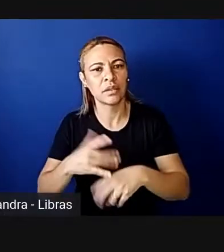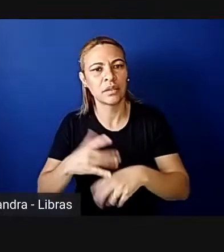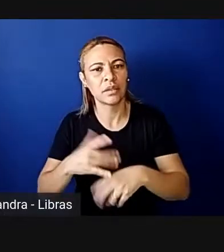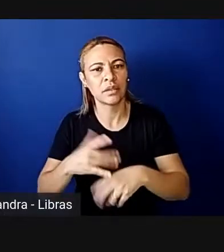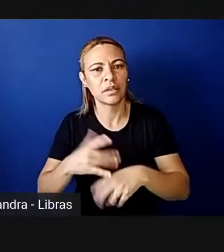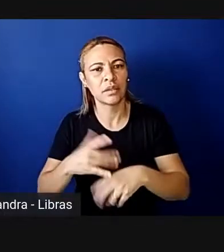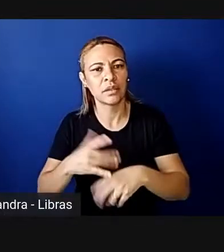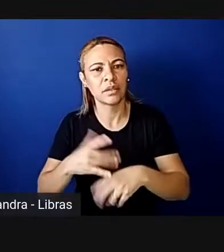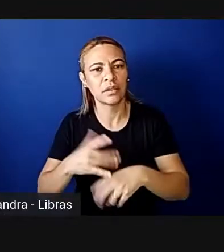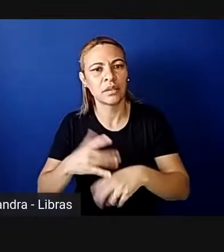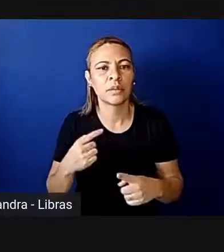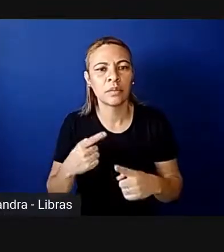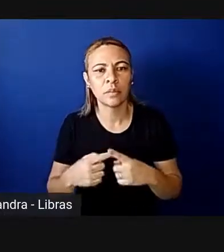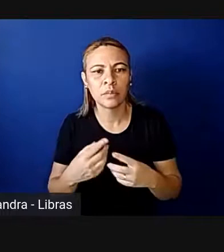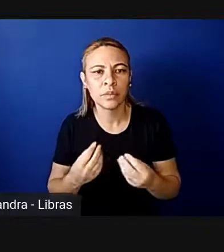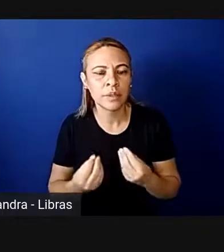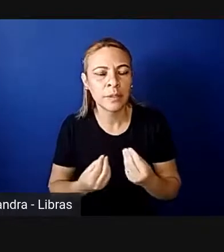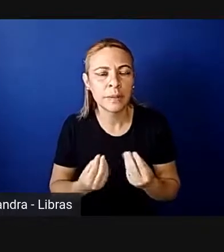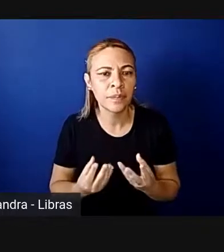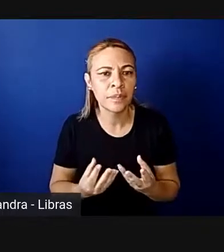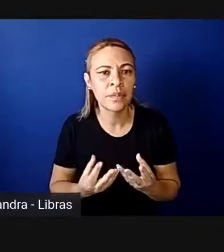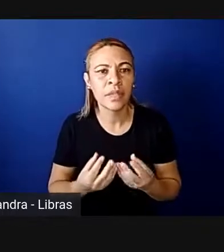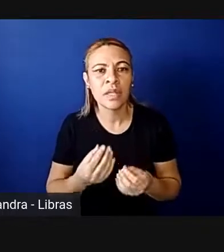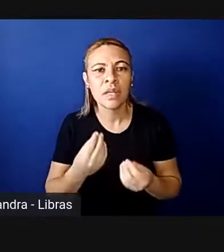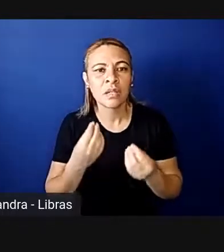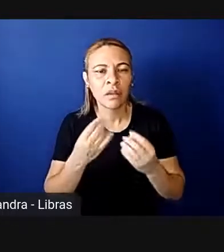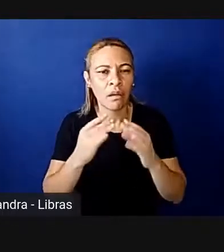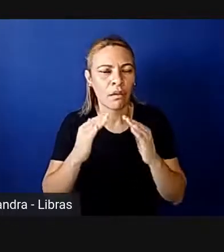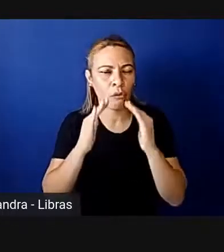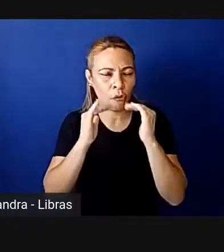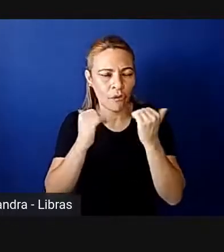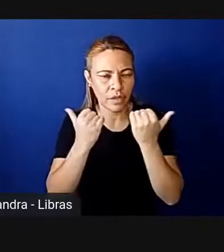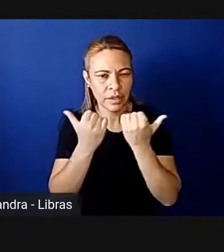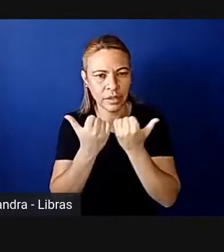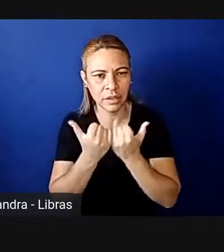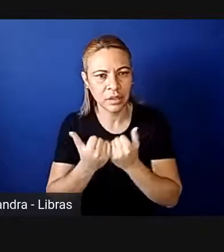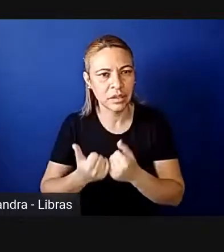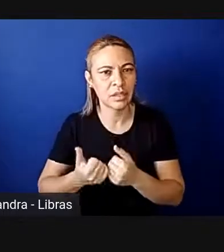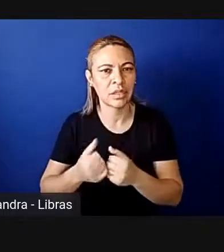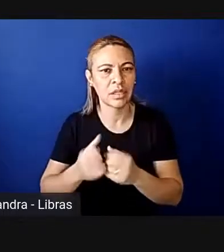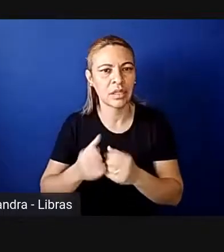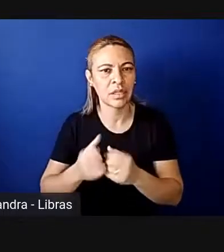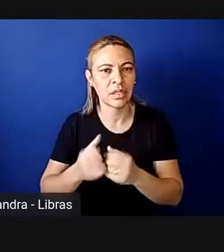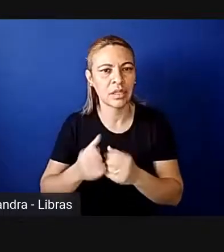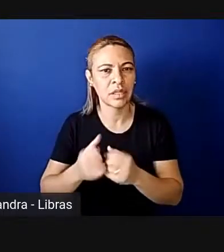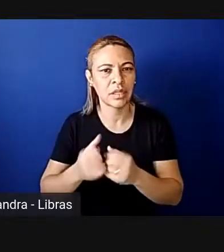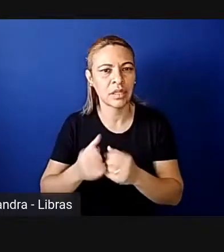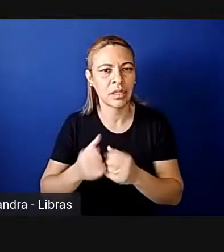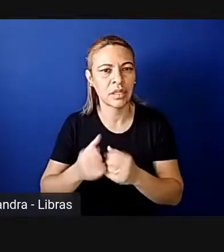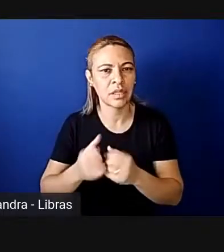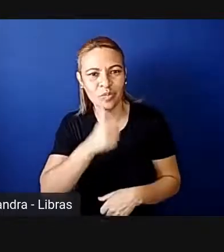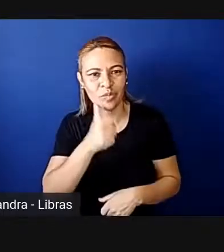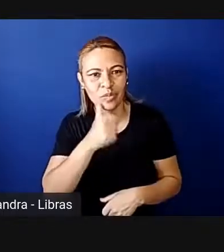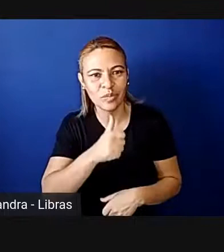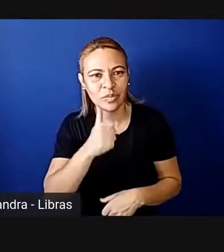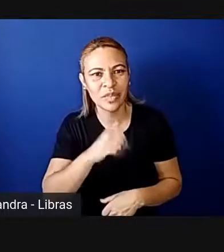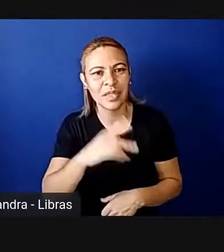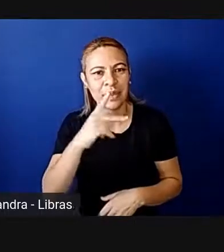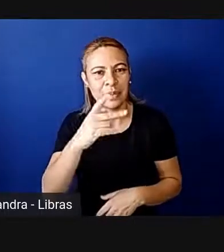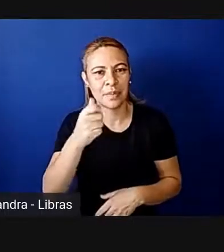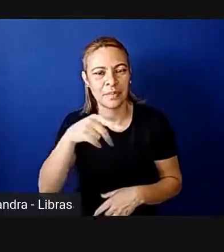da conferência, da conferência Mundial das Mulheres em Pequim, 1995,